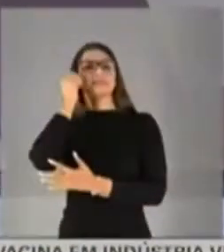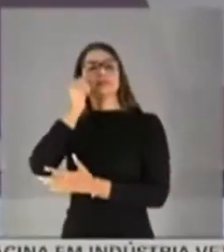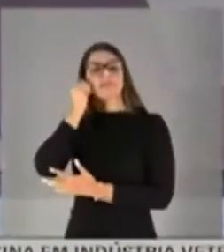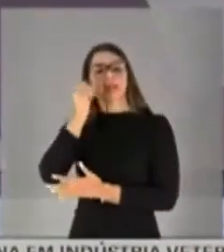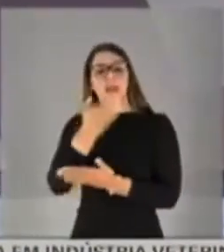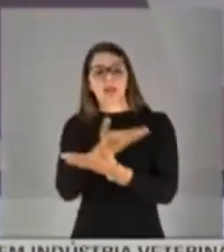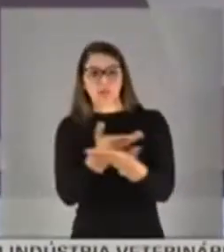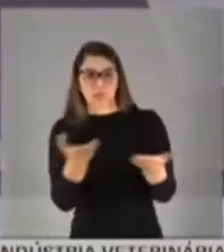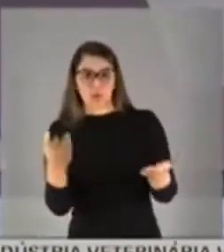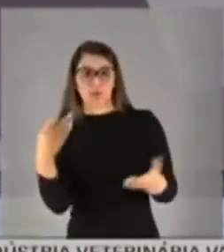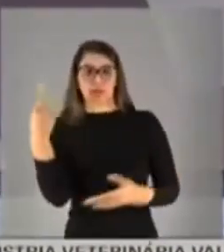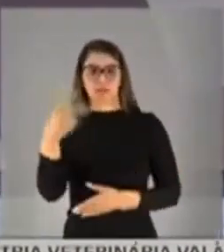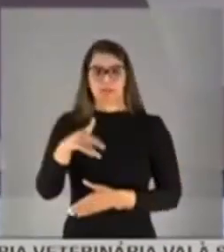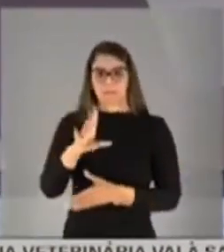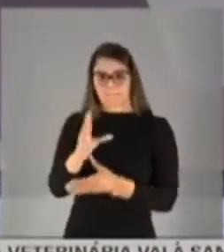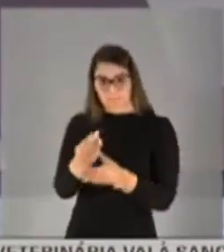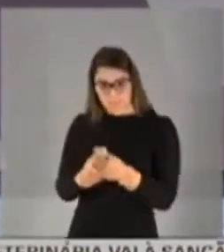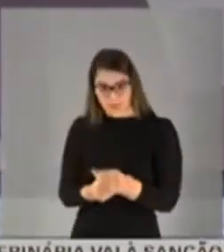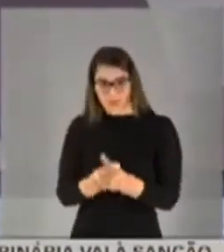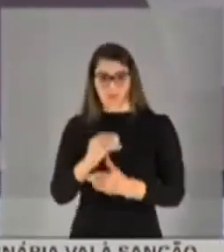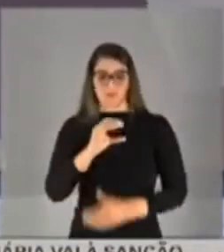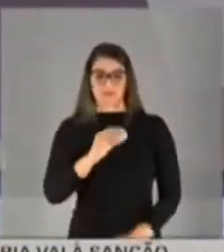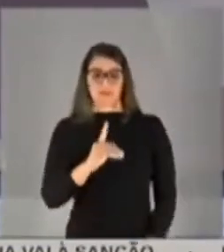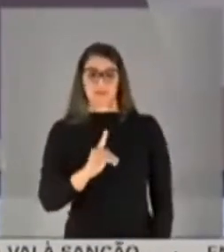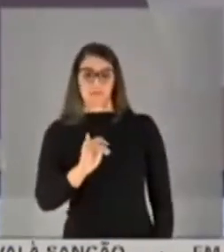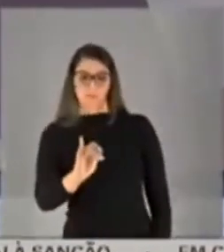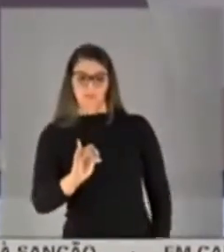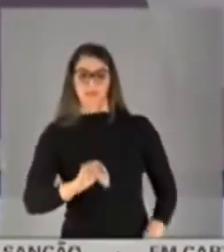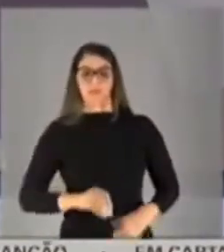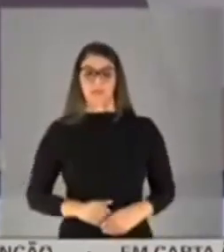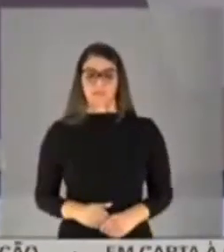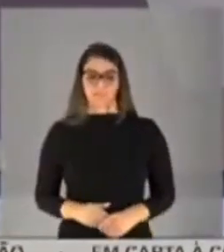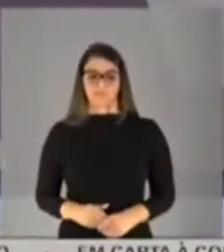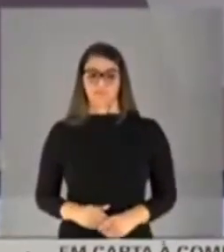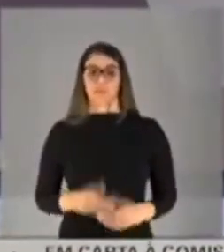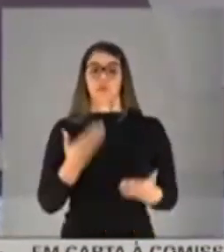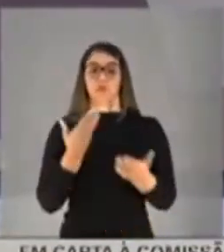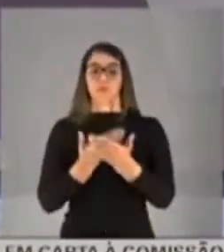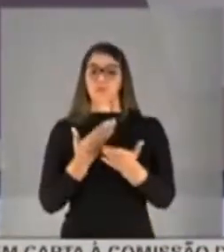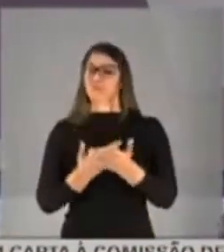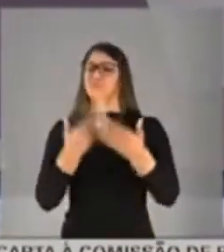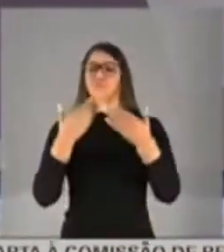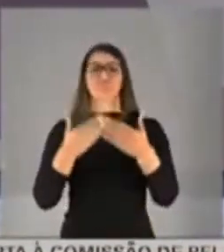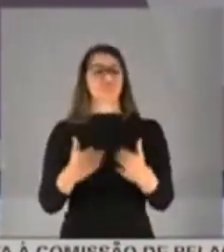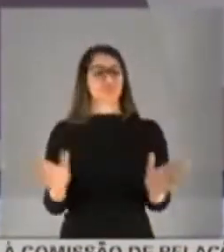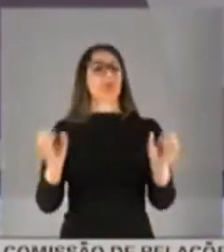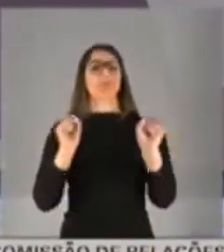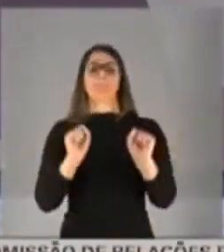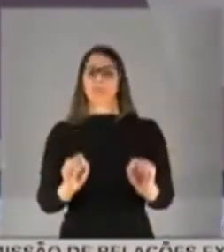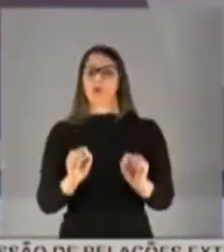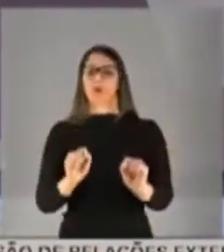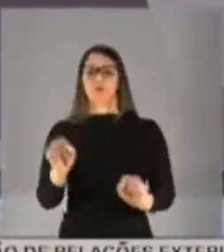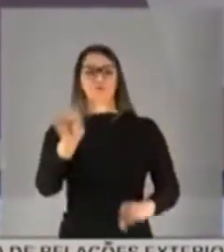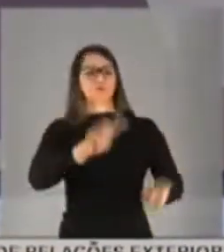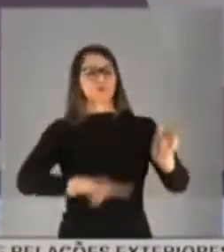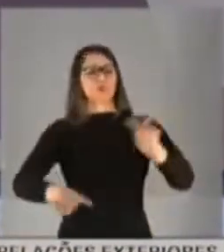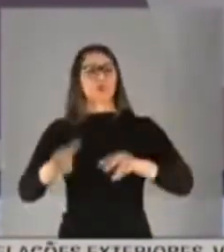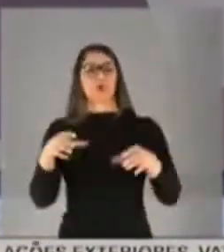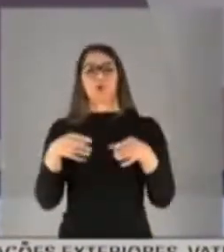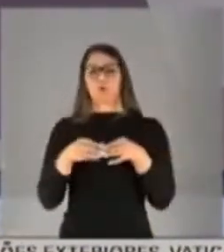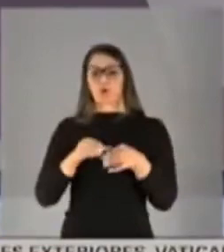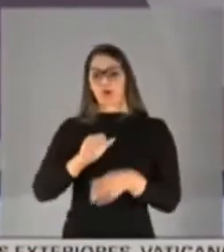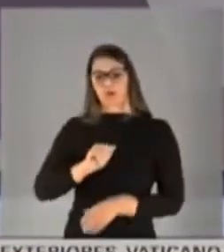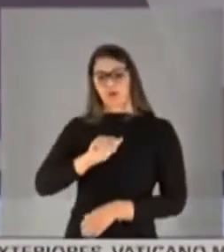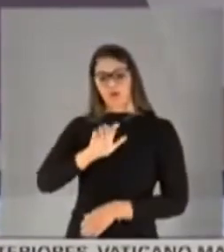integrante dessa CPI, dessa comissão. O estudo está à disposição de todos, todas e todos nós do Grupo Alerta,